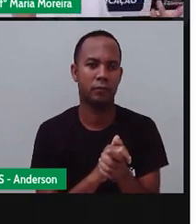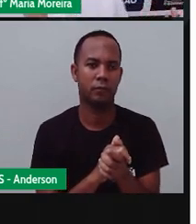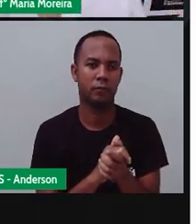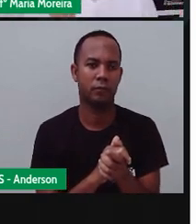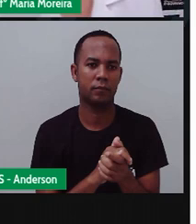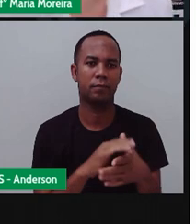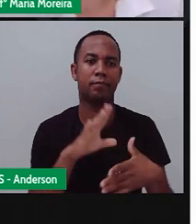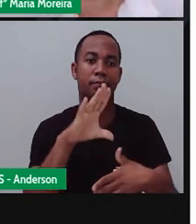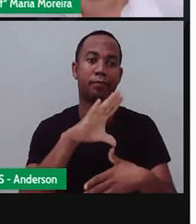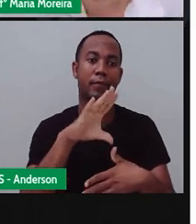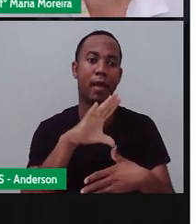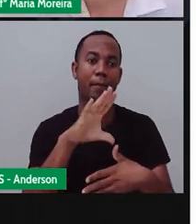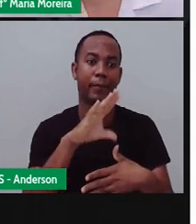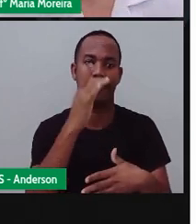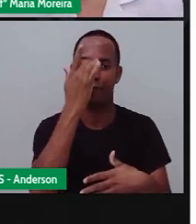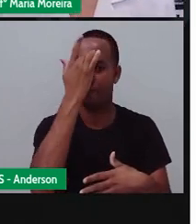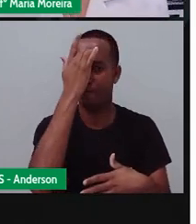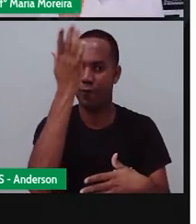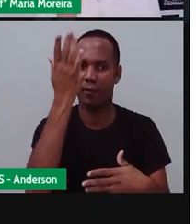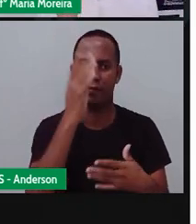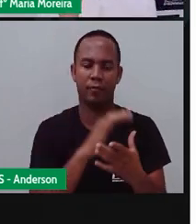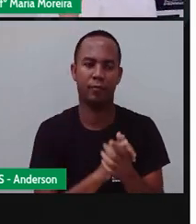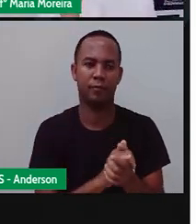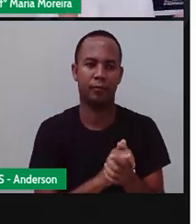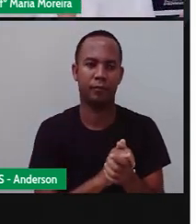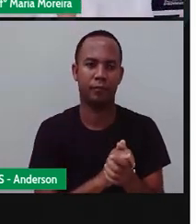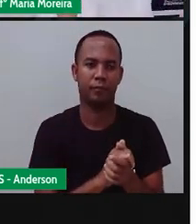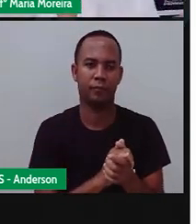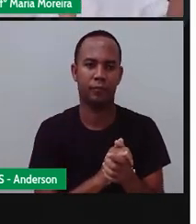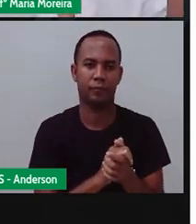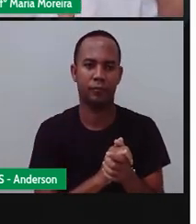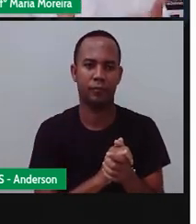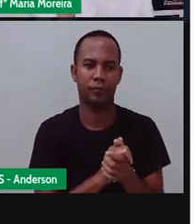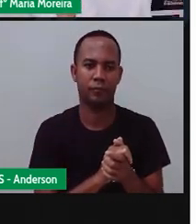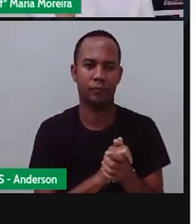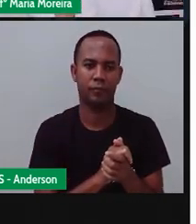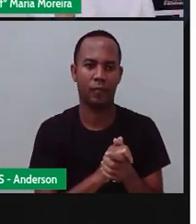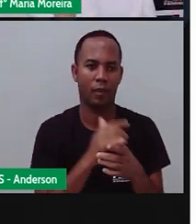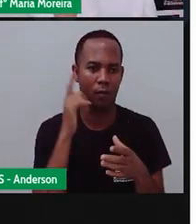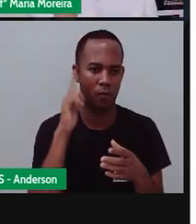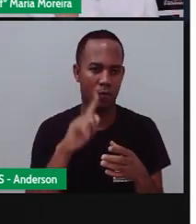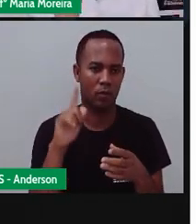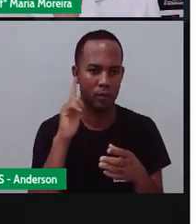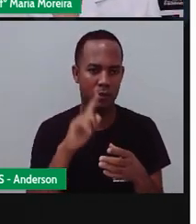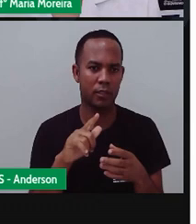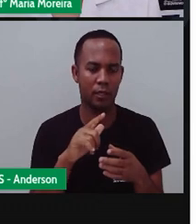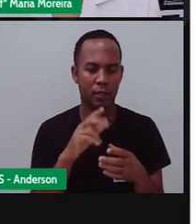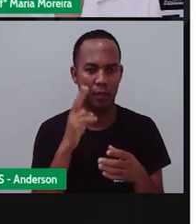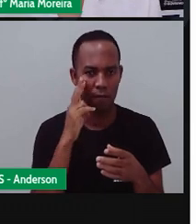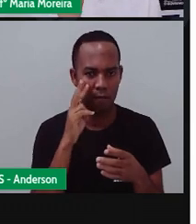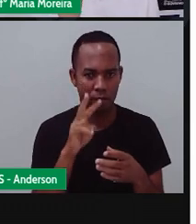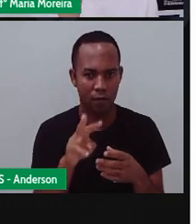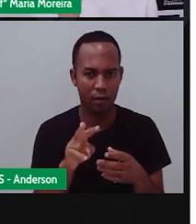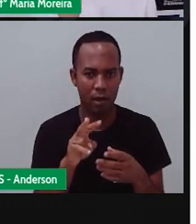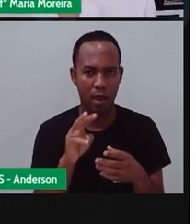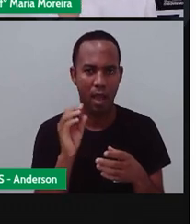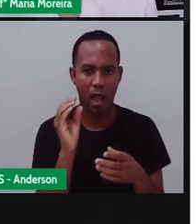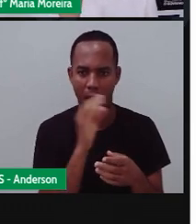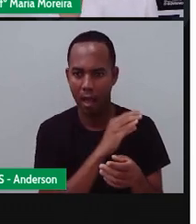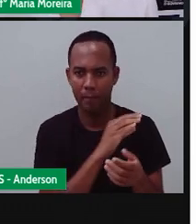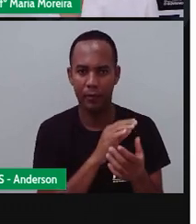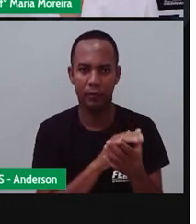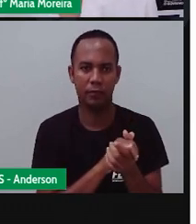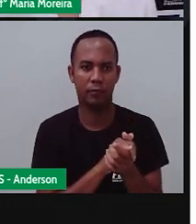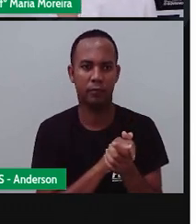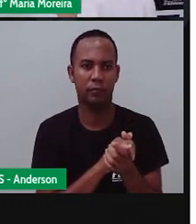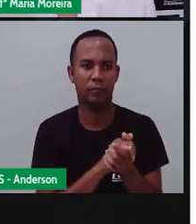o mapa, né, Anderson? Não fica tudo tão mais fácil. Exatamente por quê? Porque você consegue visualizar em tempo real. À medida que ele vai se